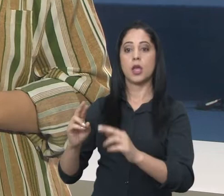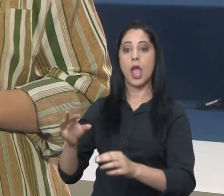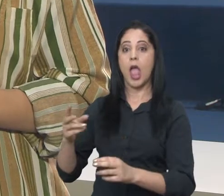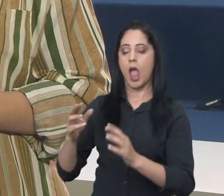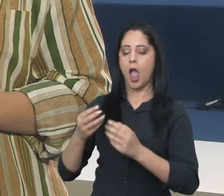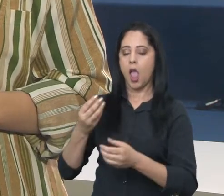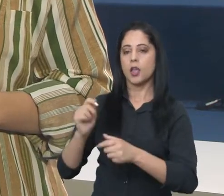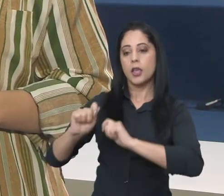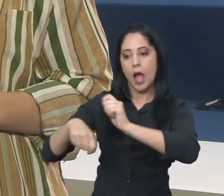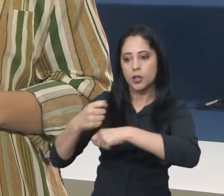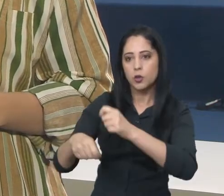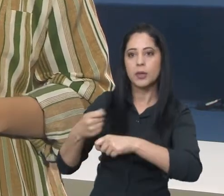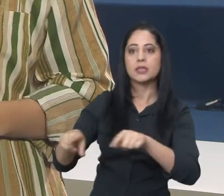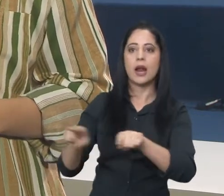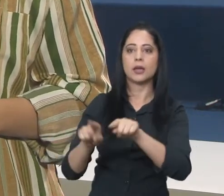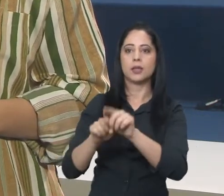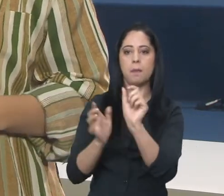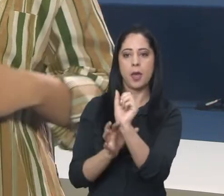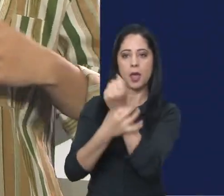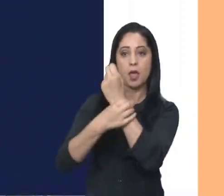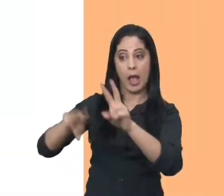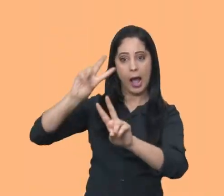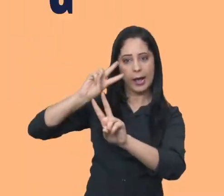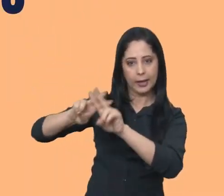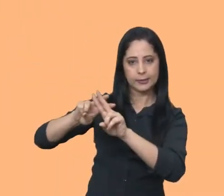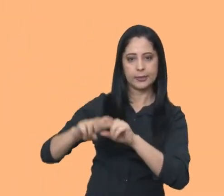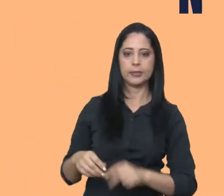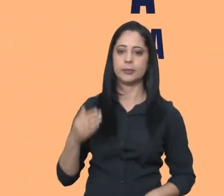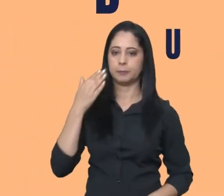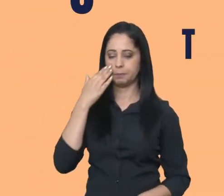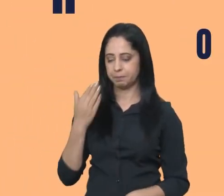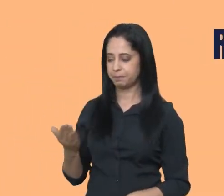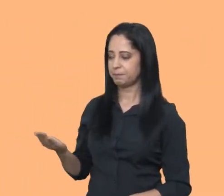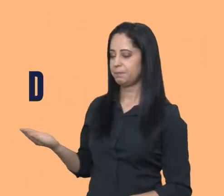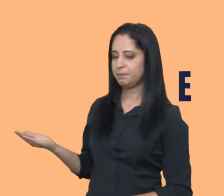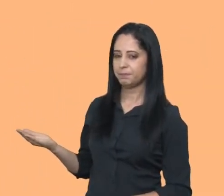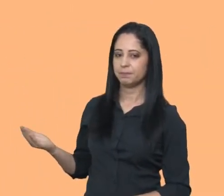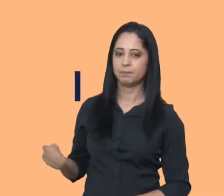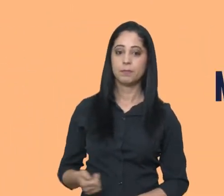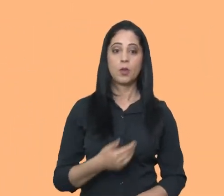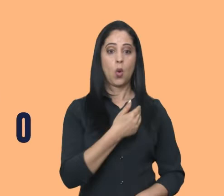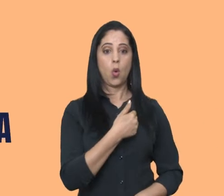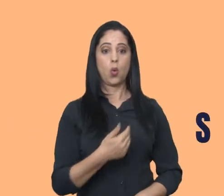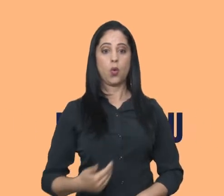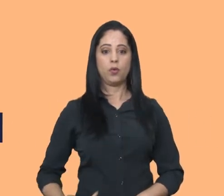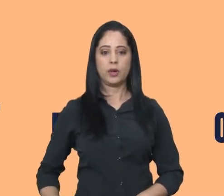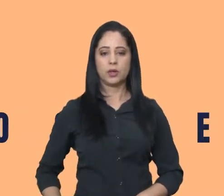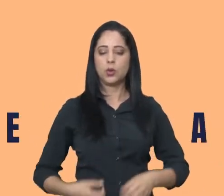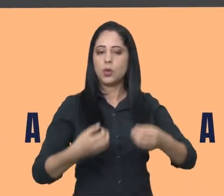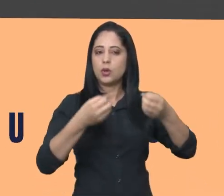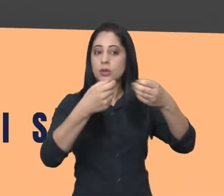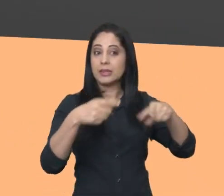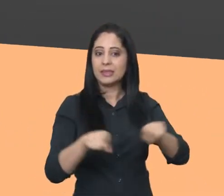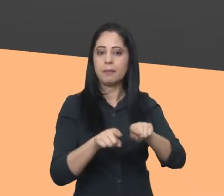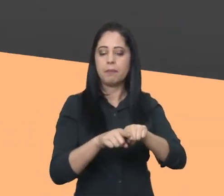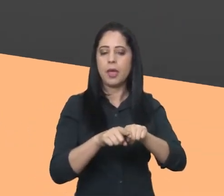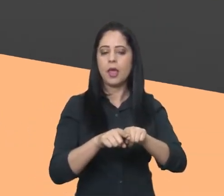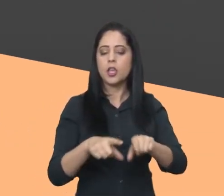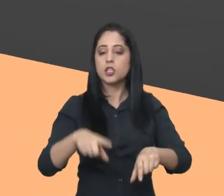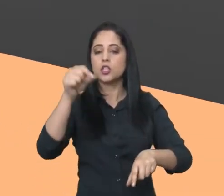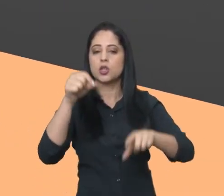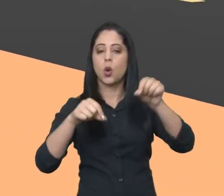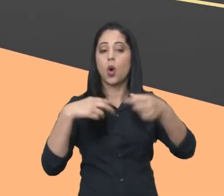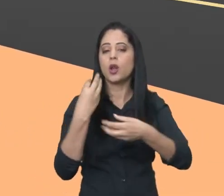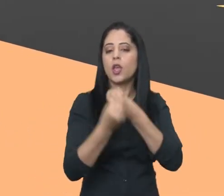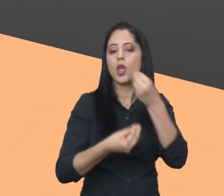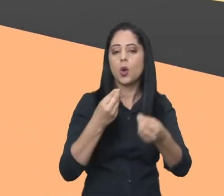pública e administrar presídios. O governador também autoriza e define quais serão as obras executadas pelo Estado,